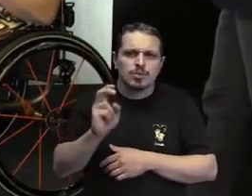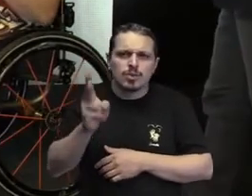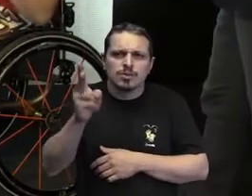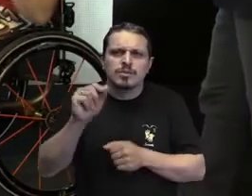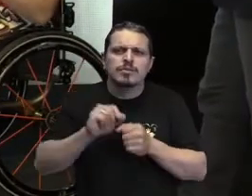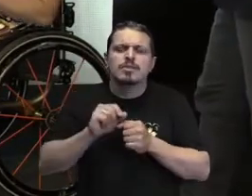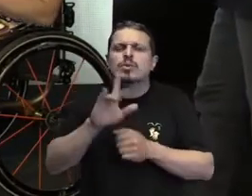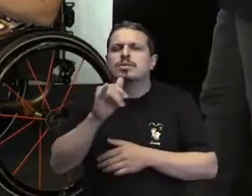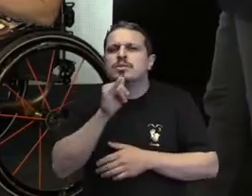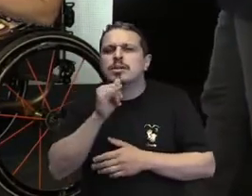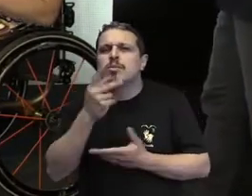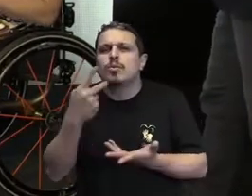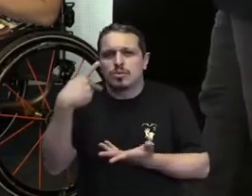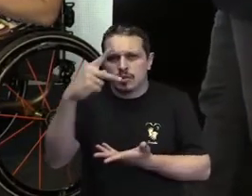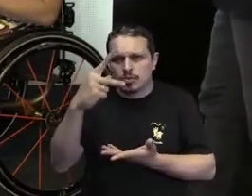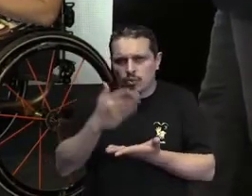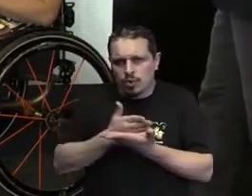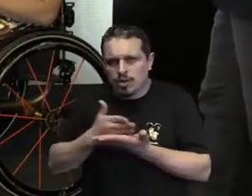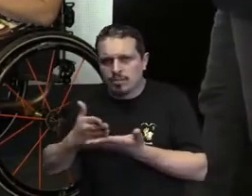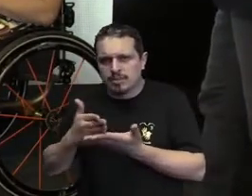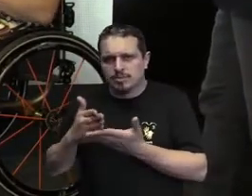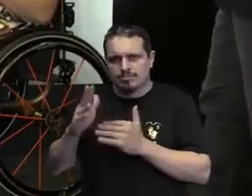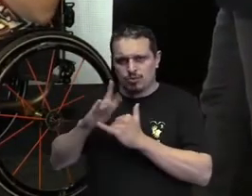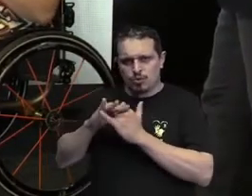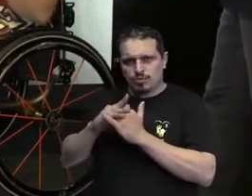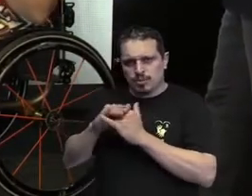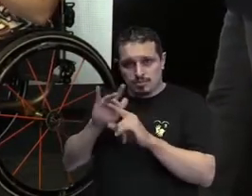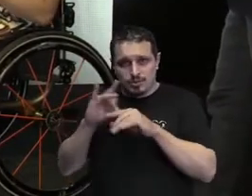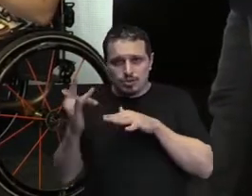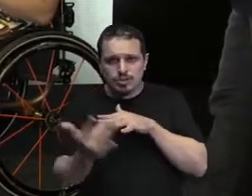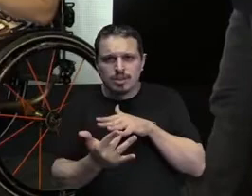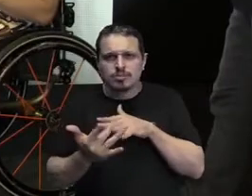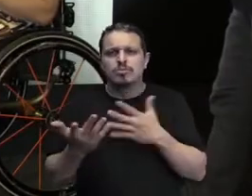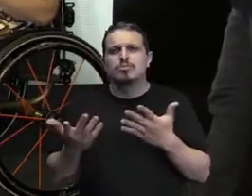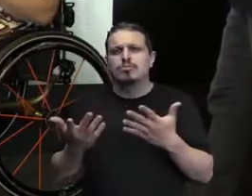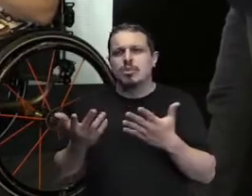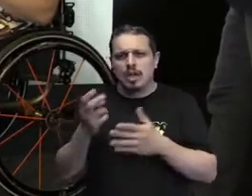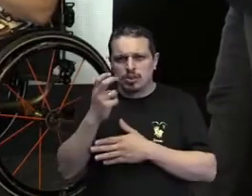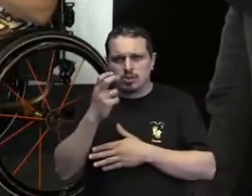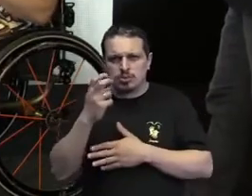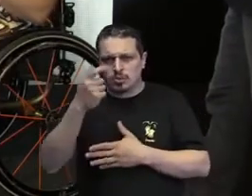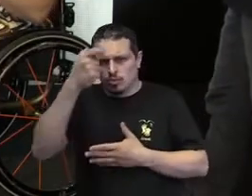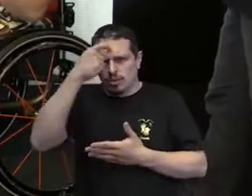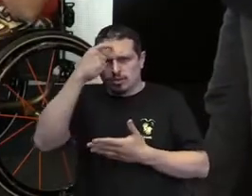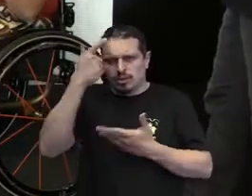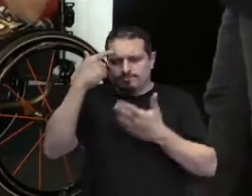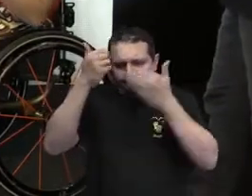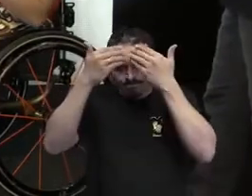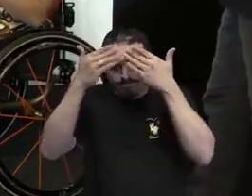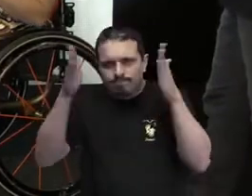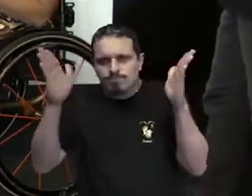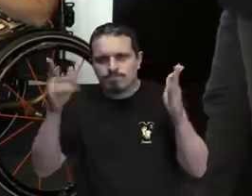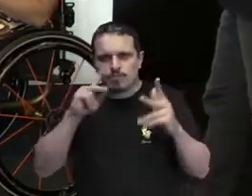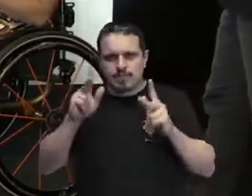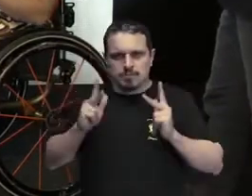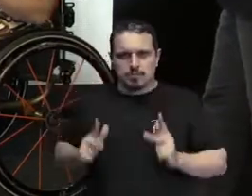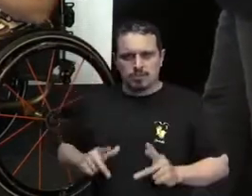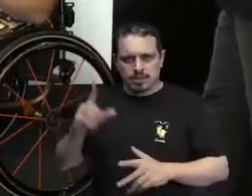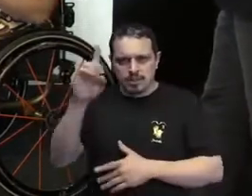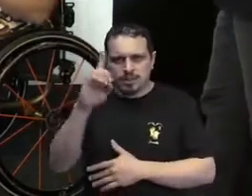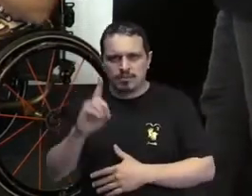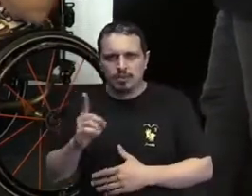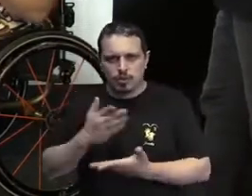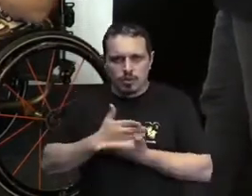trazendo consciência nas redes sociais, abriu portas pra que outras pessoas com deficiência também o fizessem.